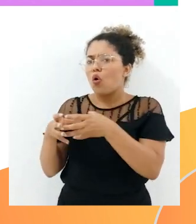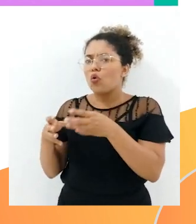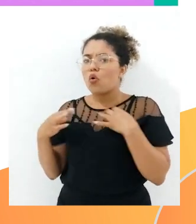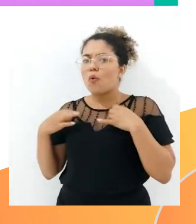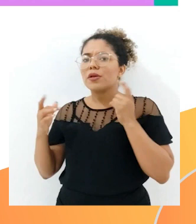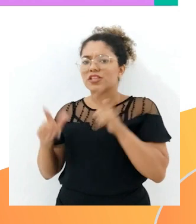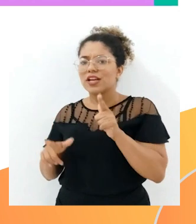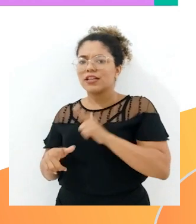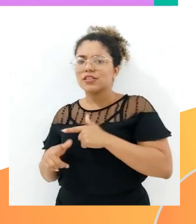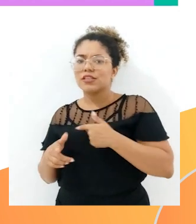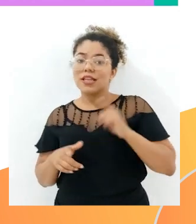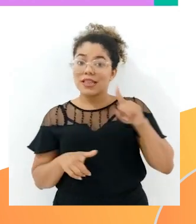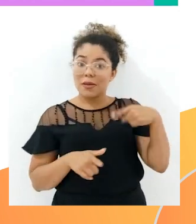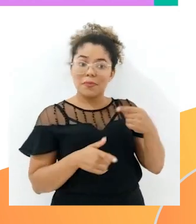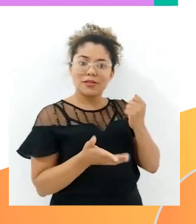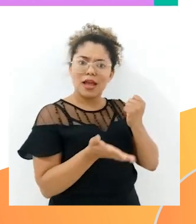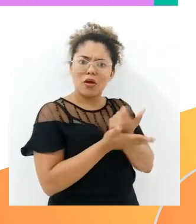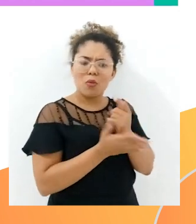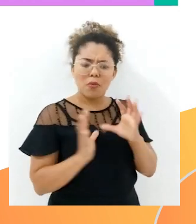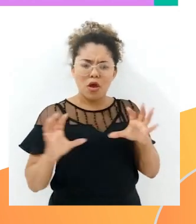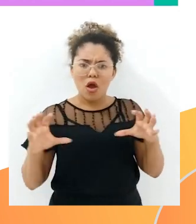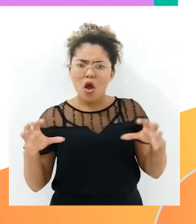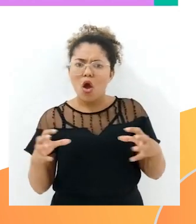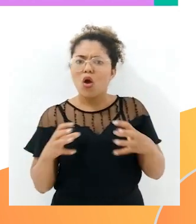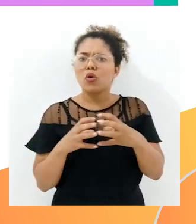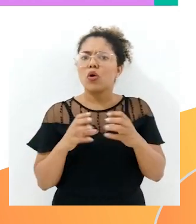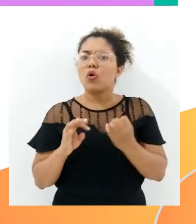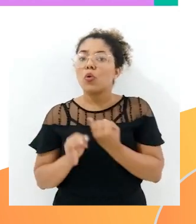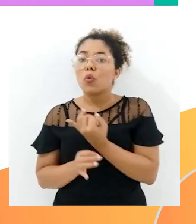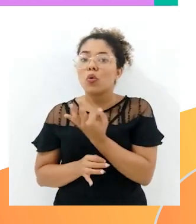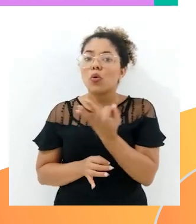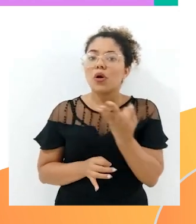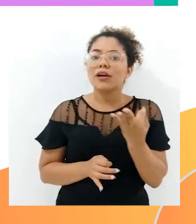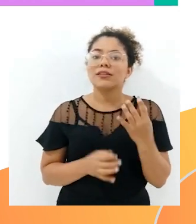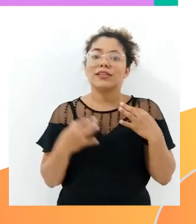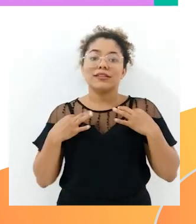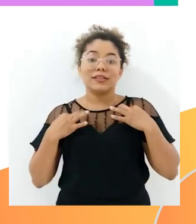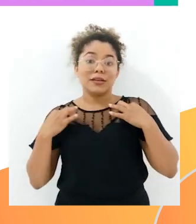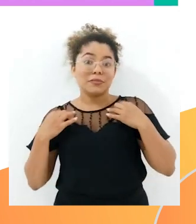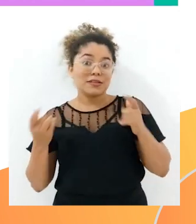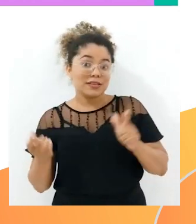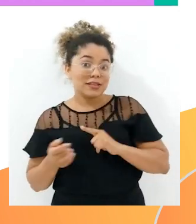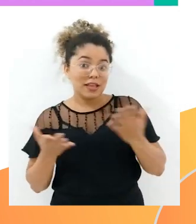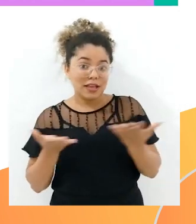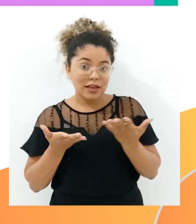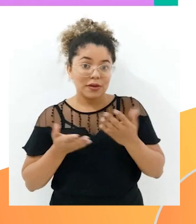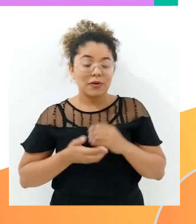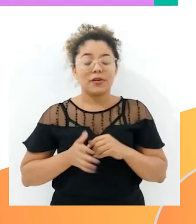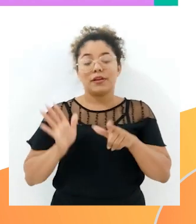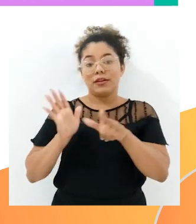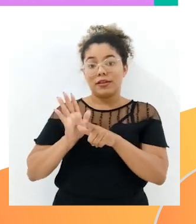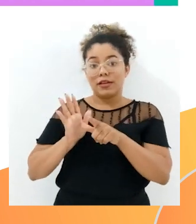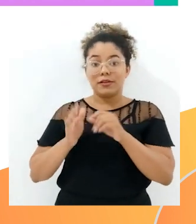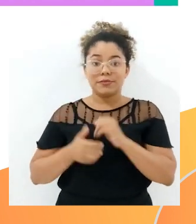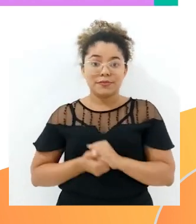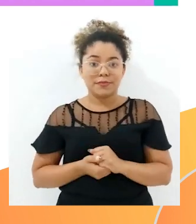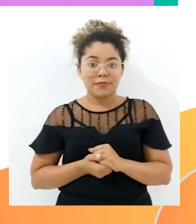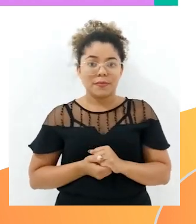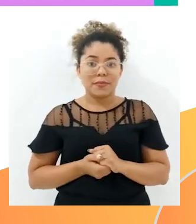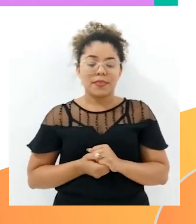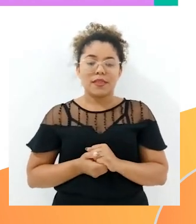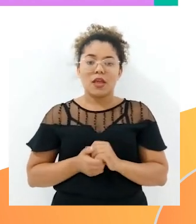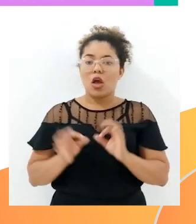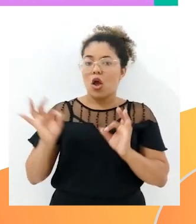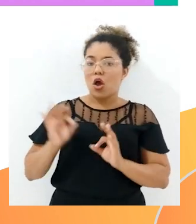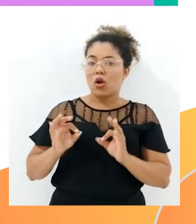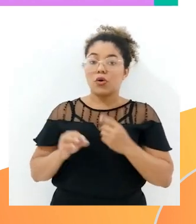tinha com aquelas que foram compradas, né? Então, quantas camisetas agora tem nessa loja? Vamos pegar os